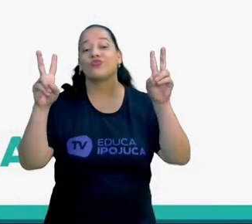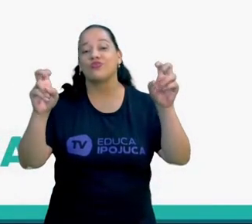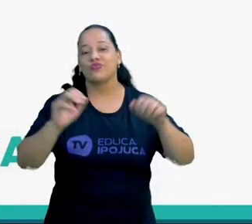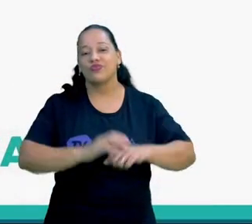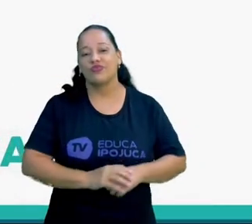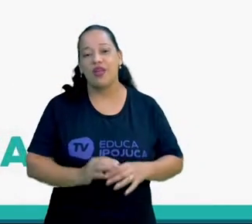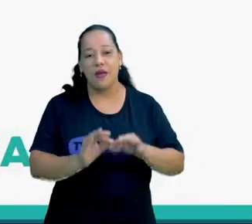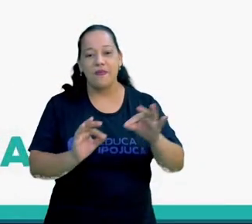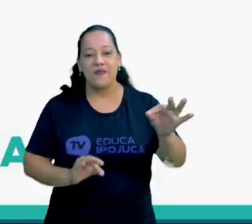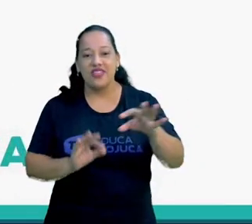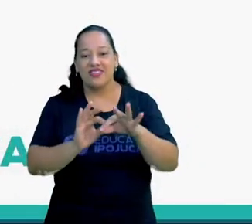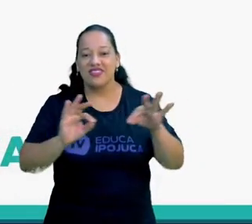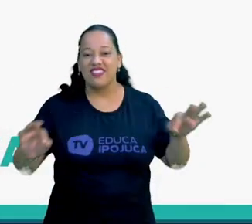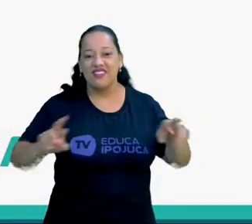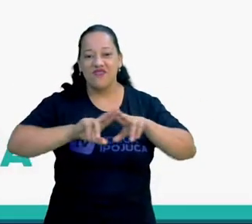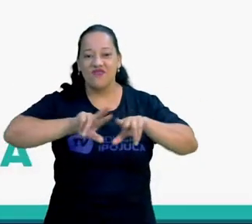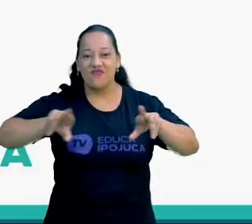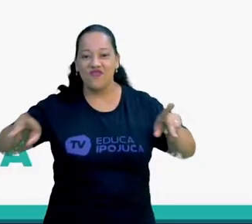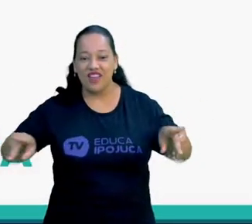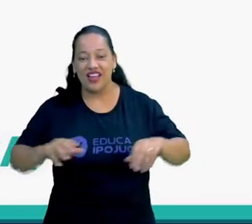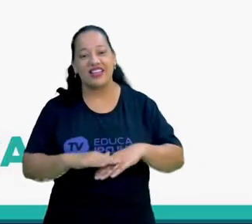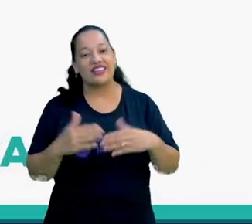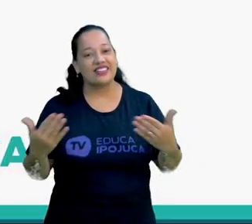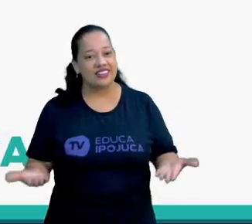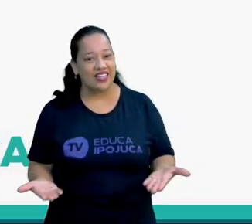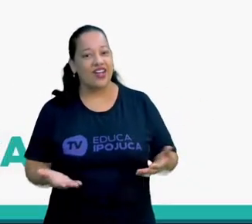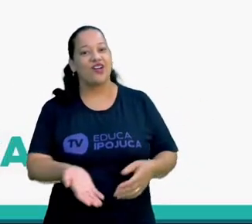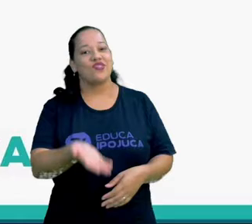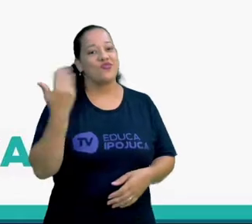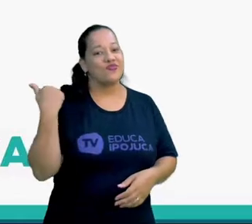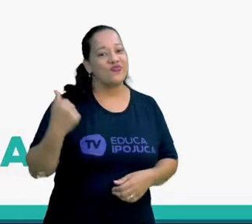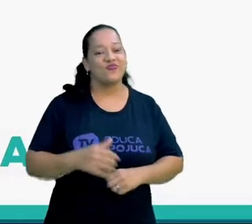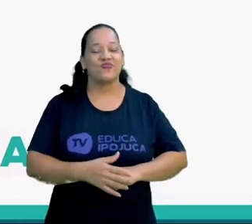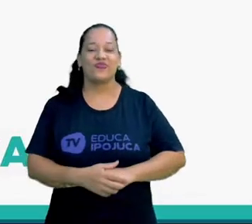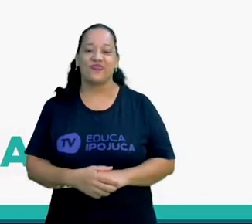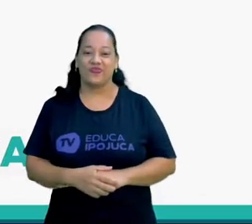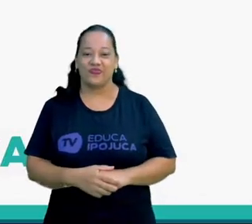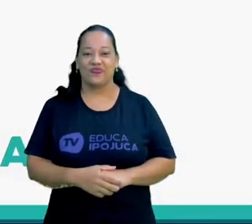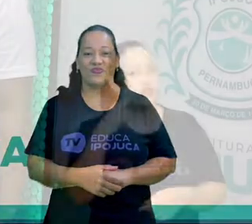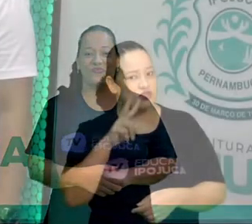unidade de medidas. Então, vem comigo.